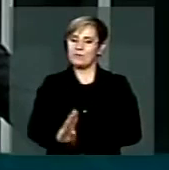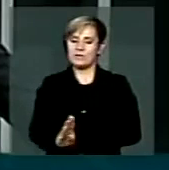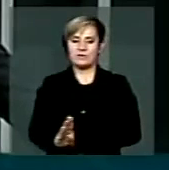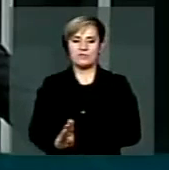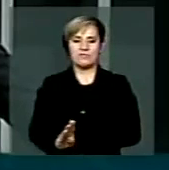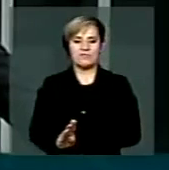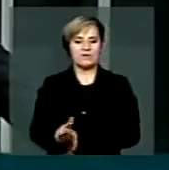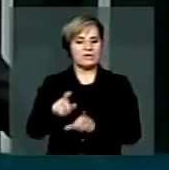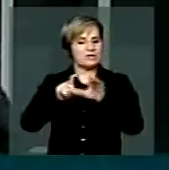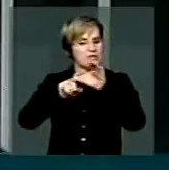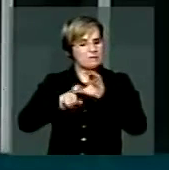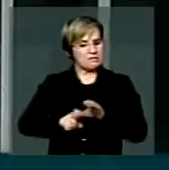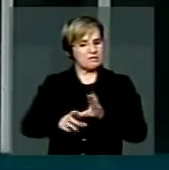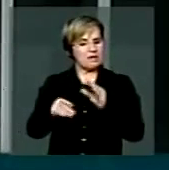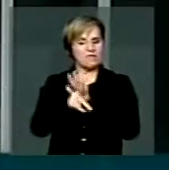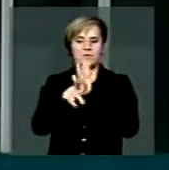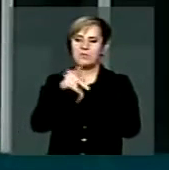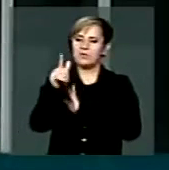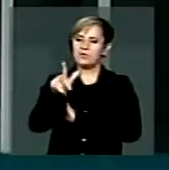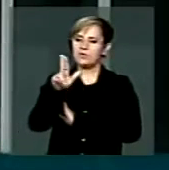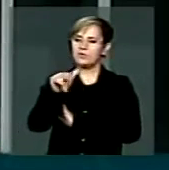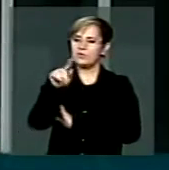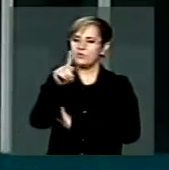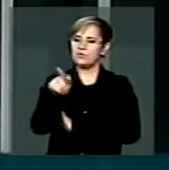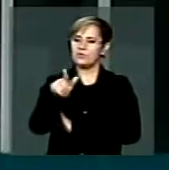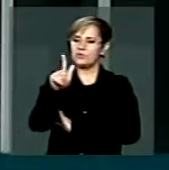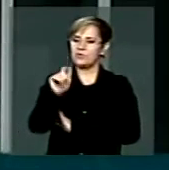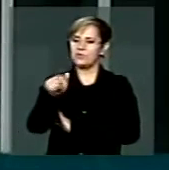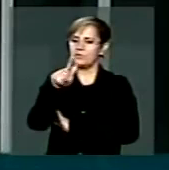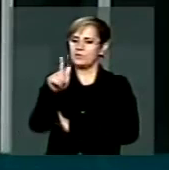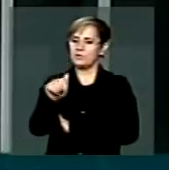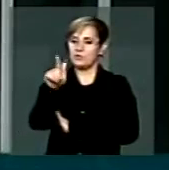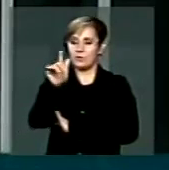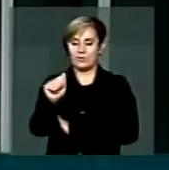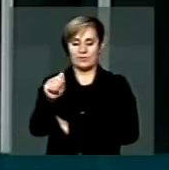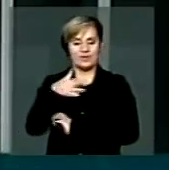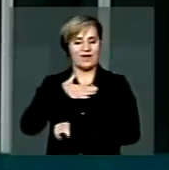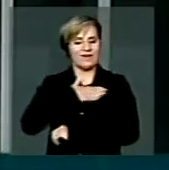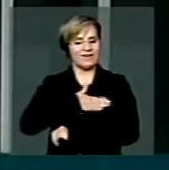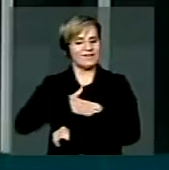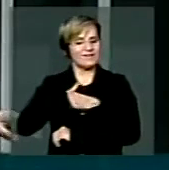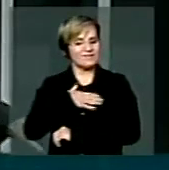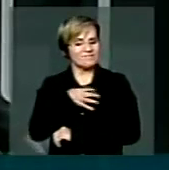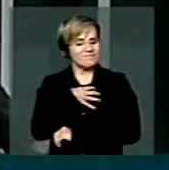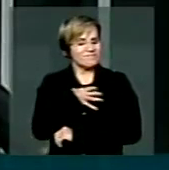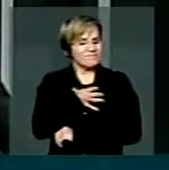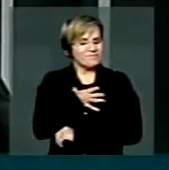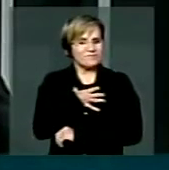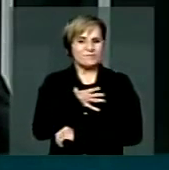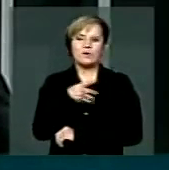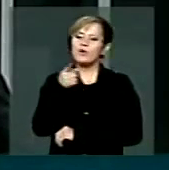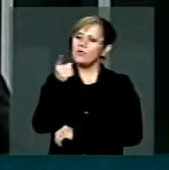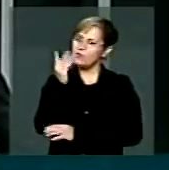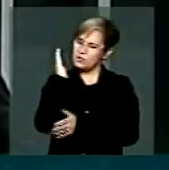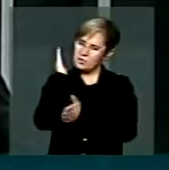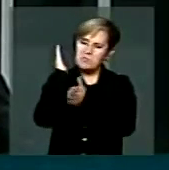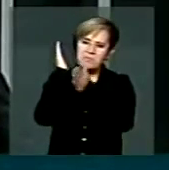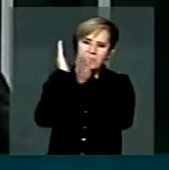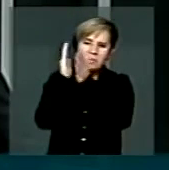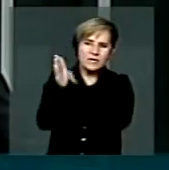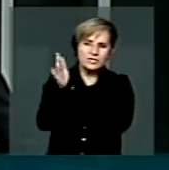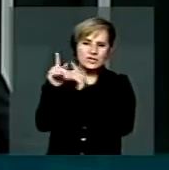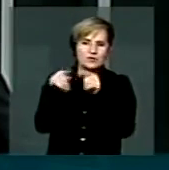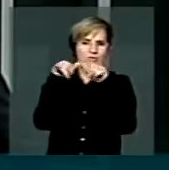a esse Luiz Gonzaga. Luiz Gonzaga, querido, você partiu, mas